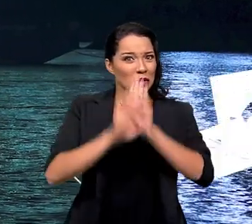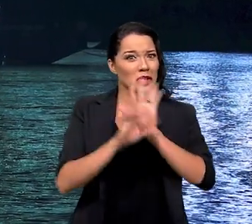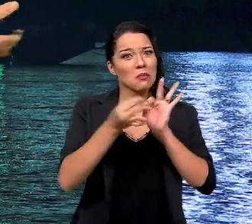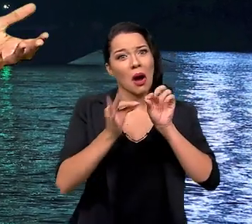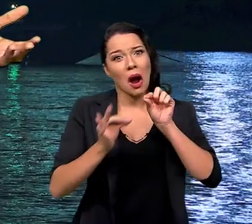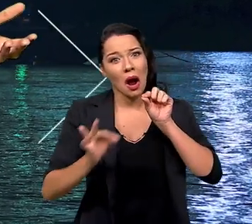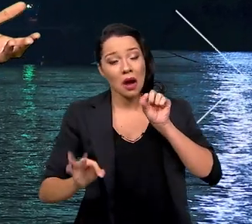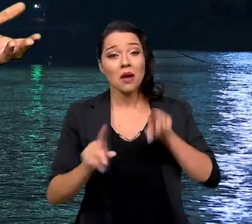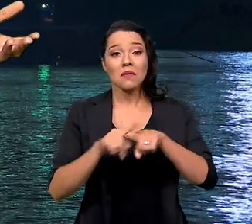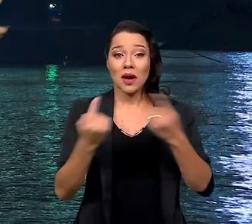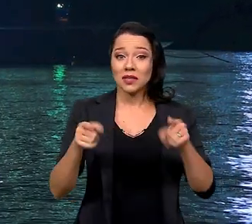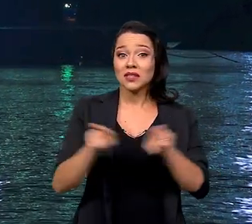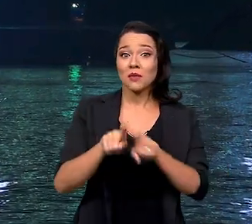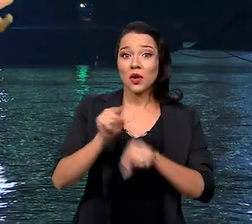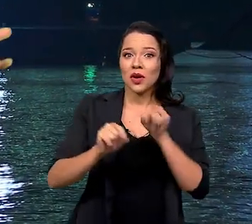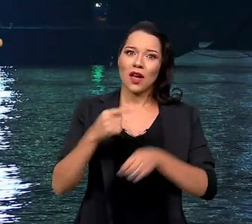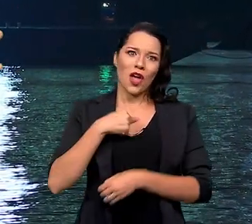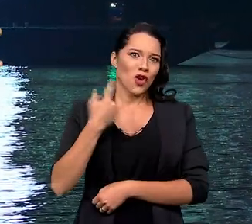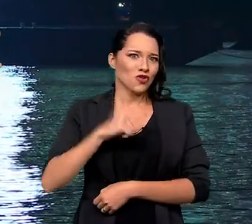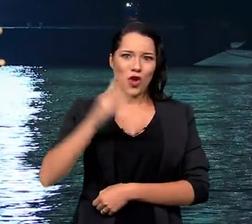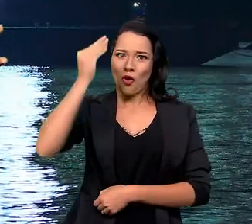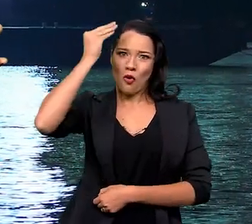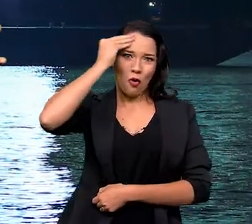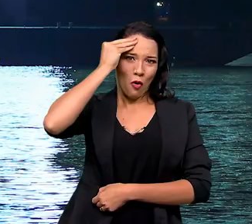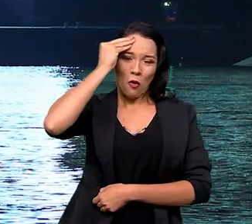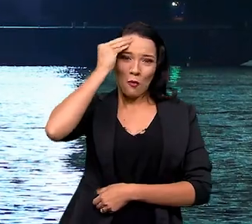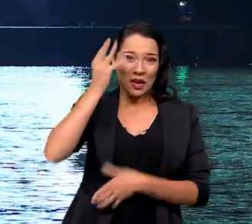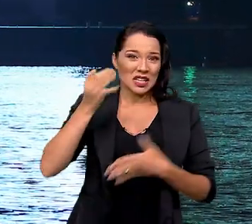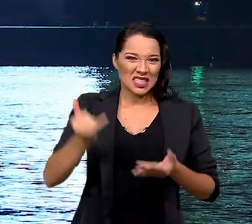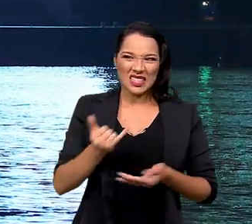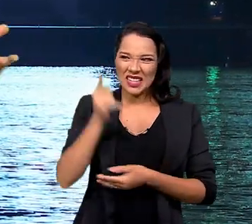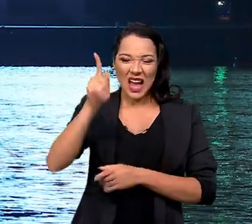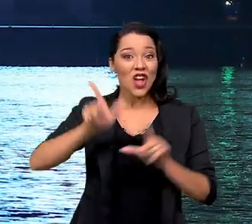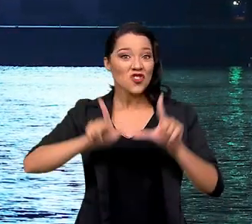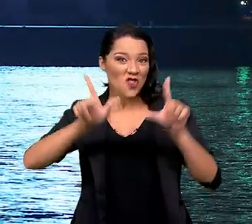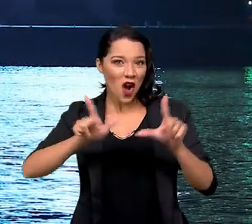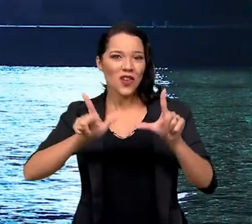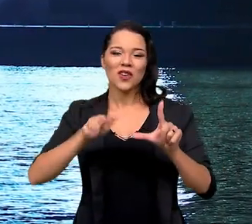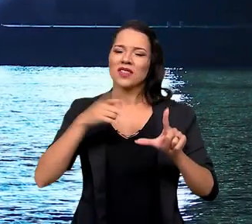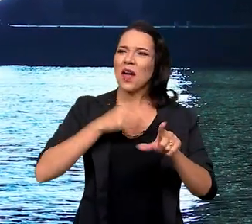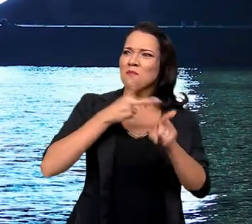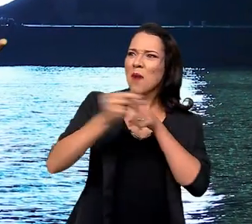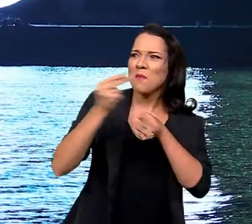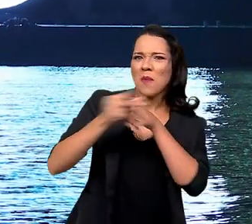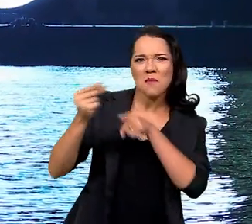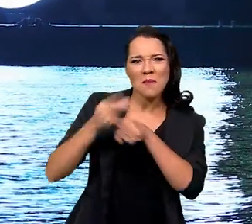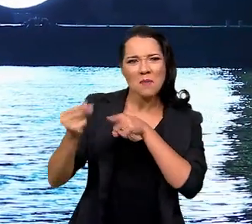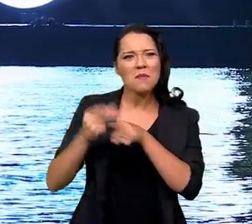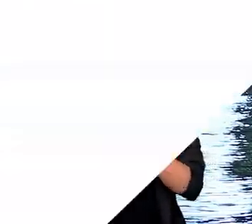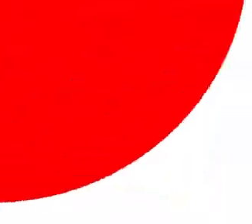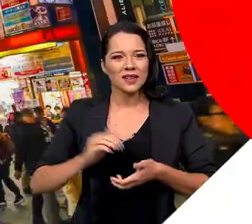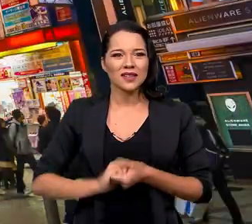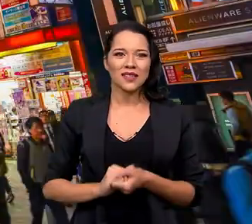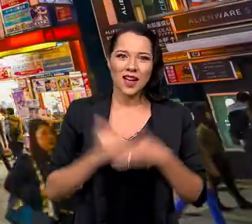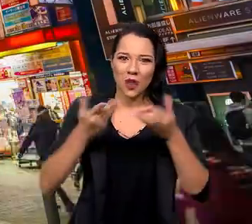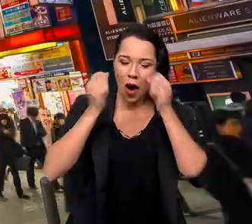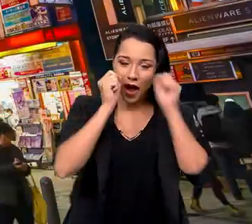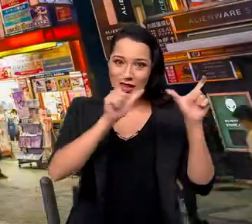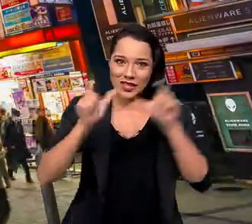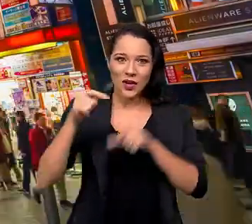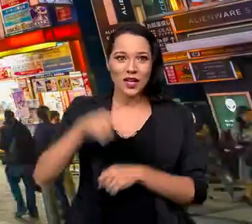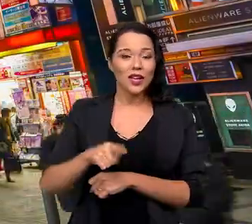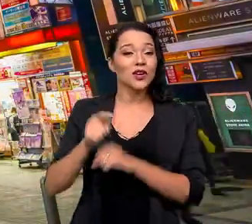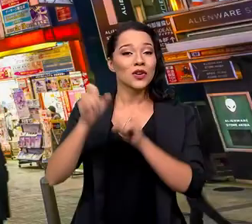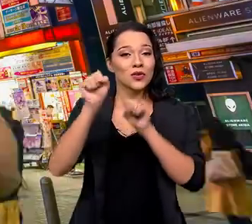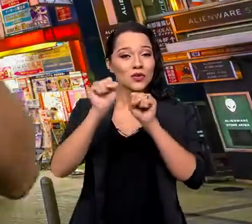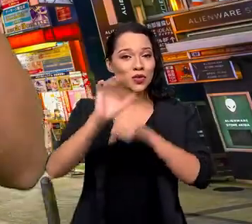texto muito grande, mas também eu não tenho culpa se a galera lá em Tóquio está ganhando medalha pra caramba, né? Fica ligado aqui